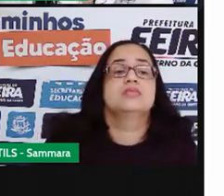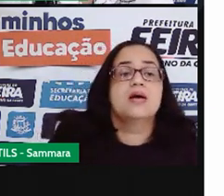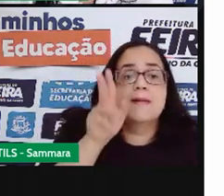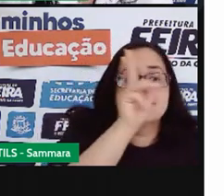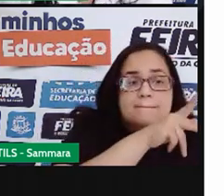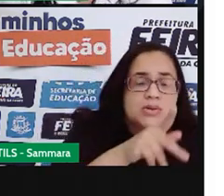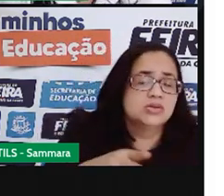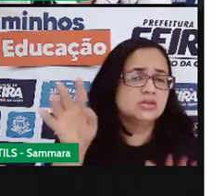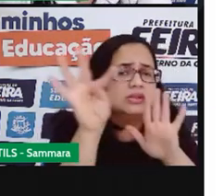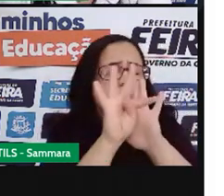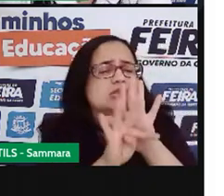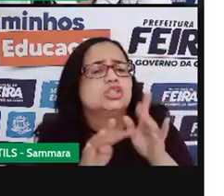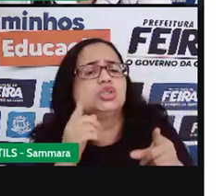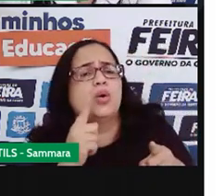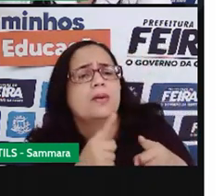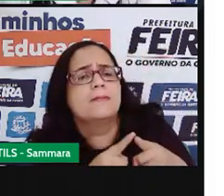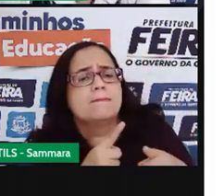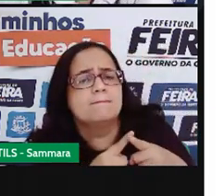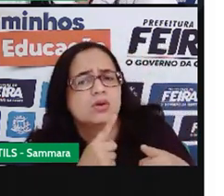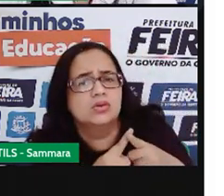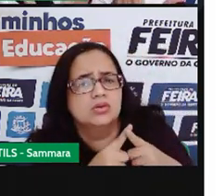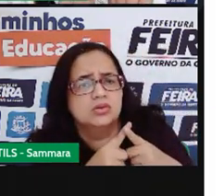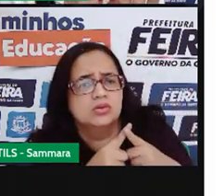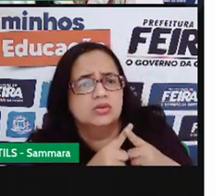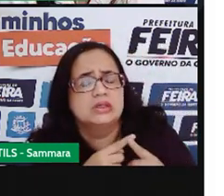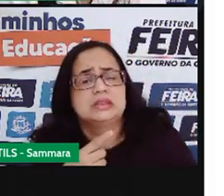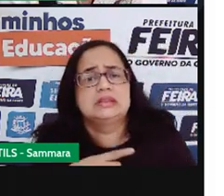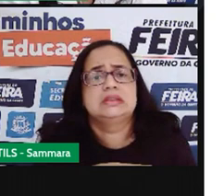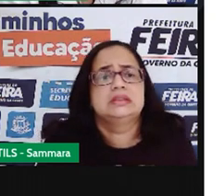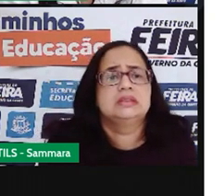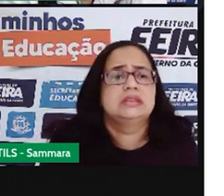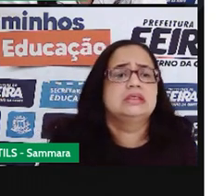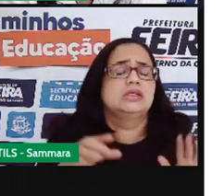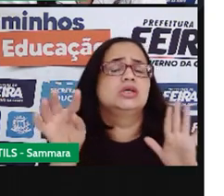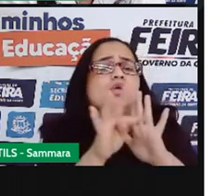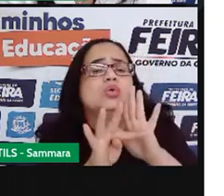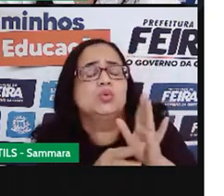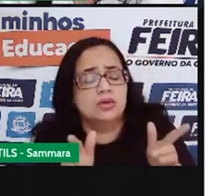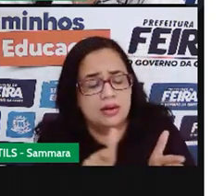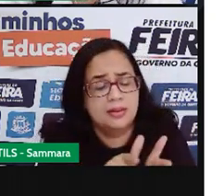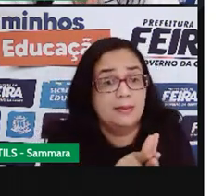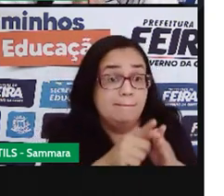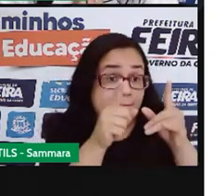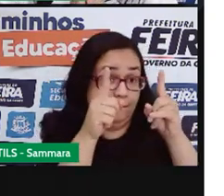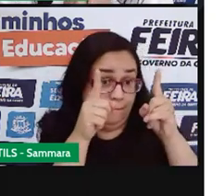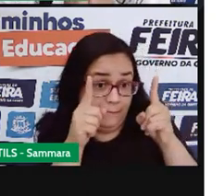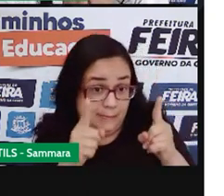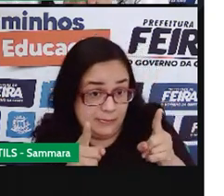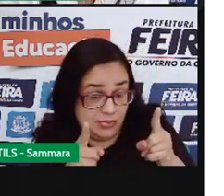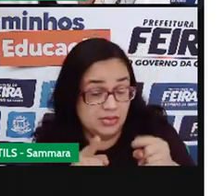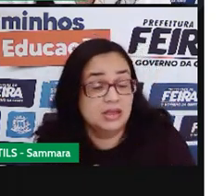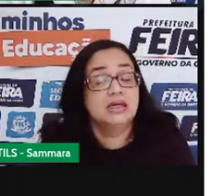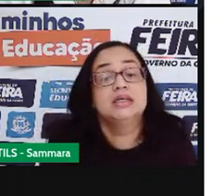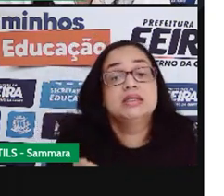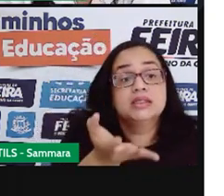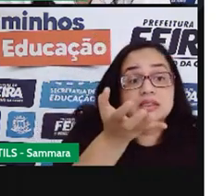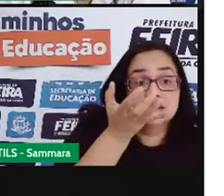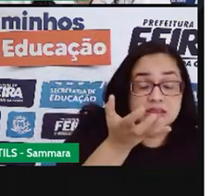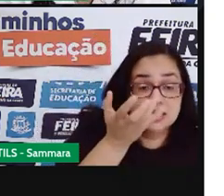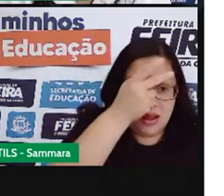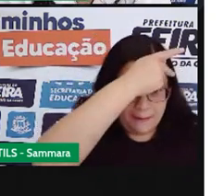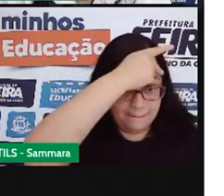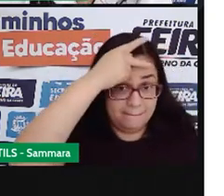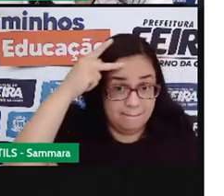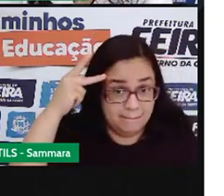fez esse texto por quê? Por que que eu estou produzindo esse panfleto? O que é que eu quero passar para as